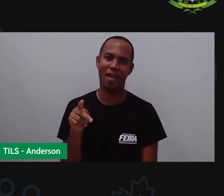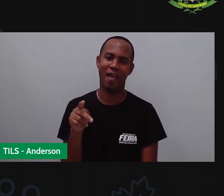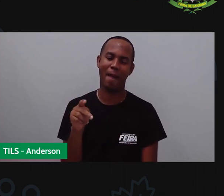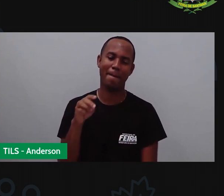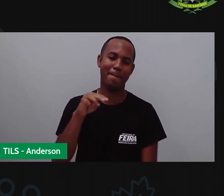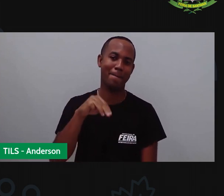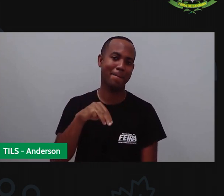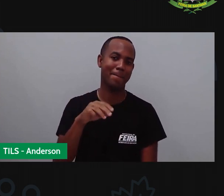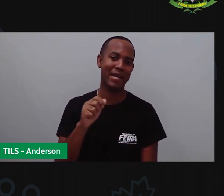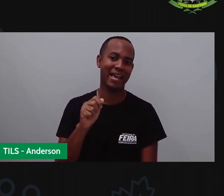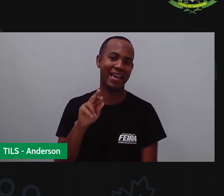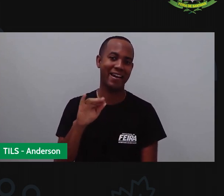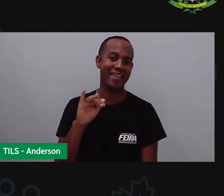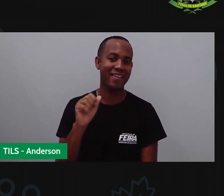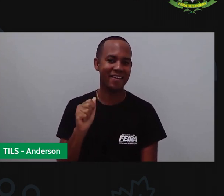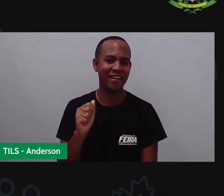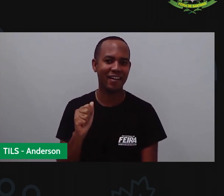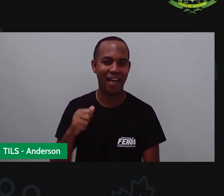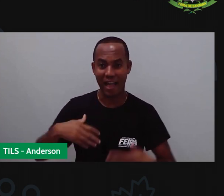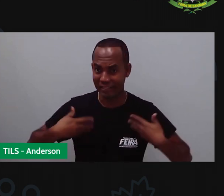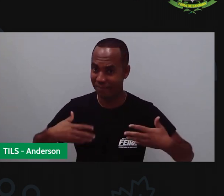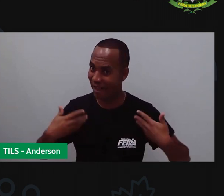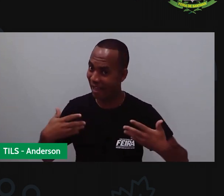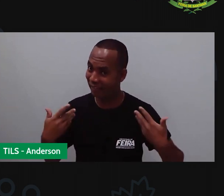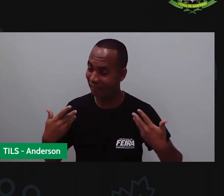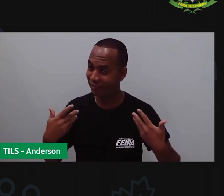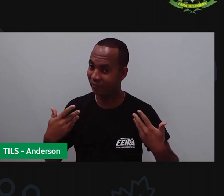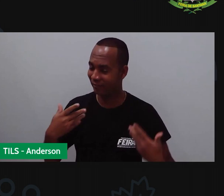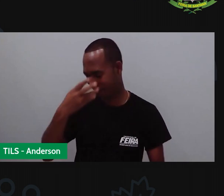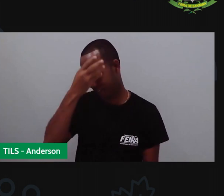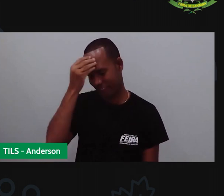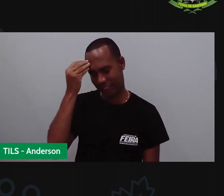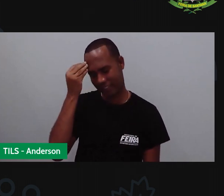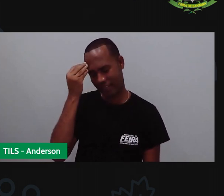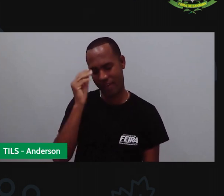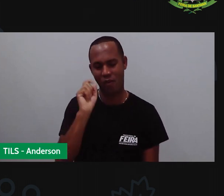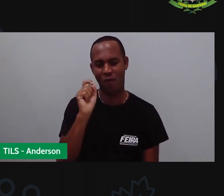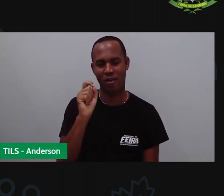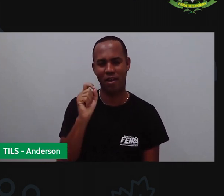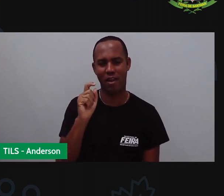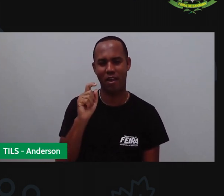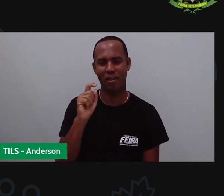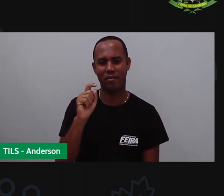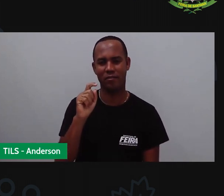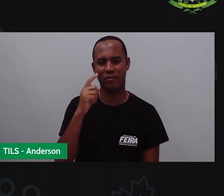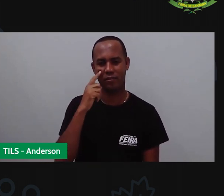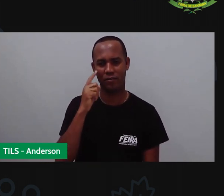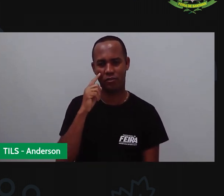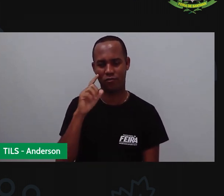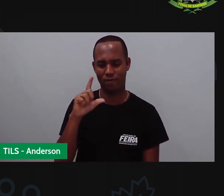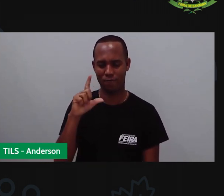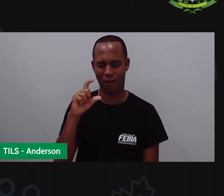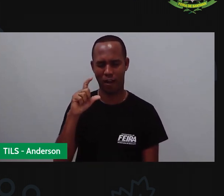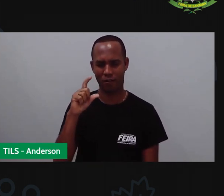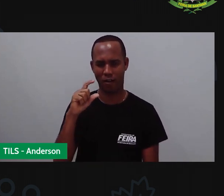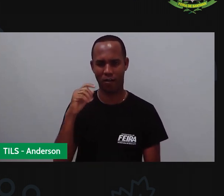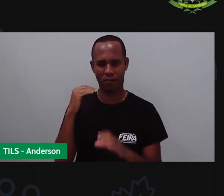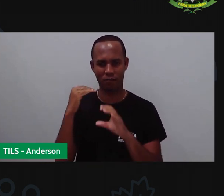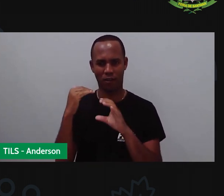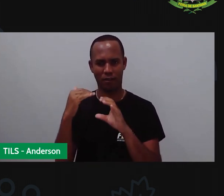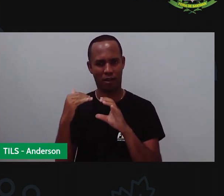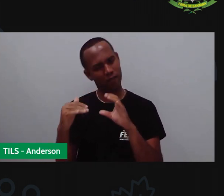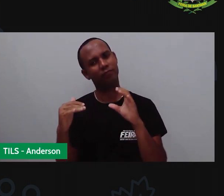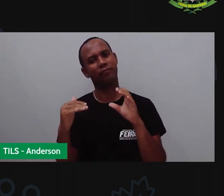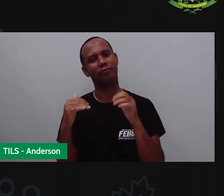Estão animados com a nossa aula? Não esqueçam de fazer o quê? Dar o nosso like aqui embaixo, comentar no nosso vídeo